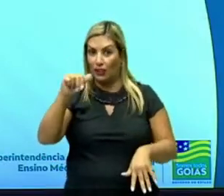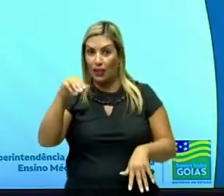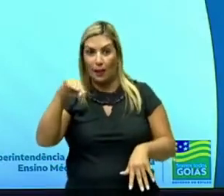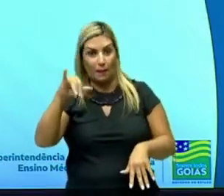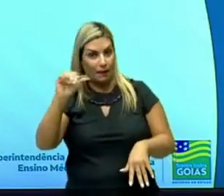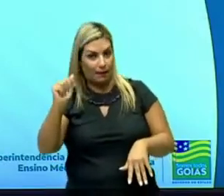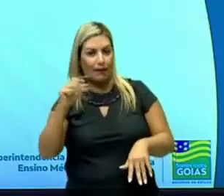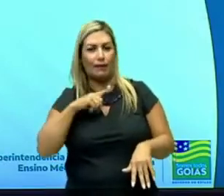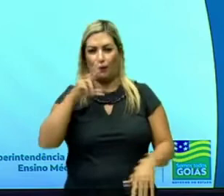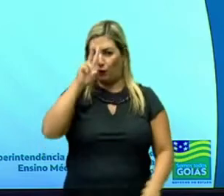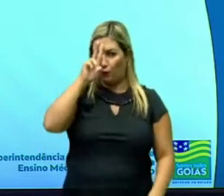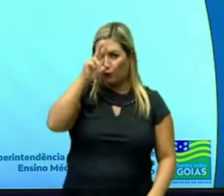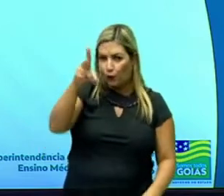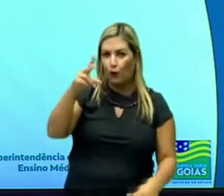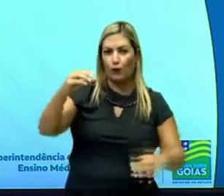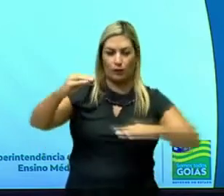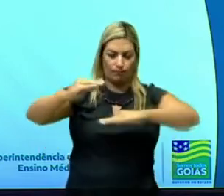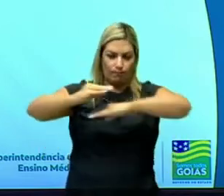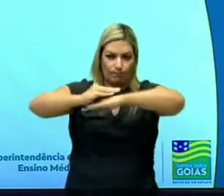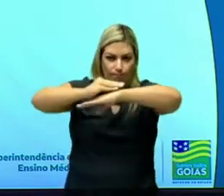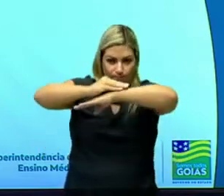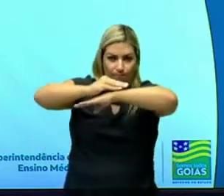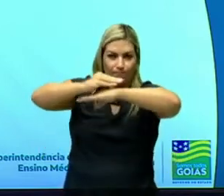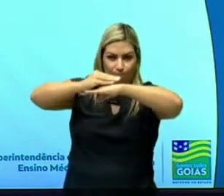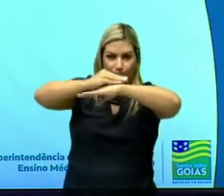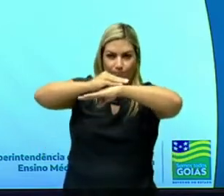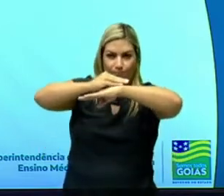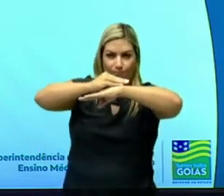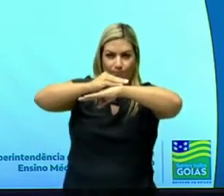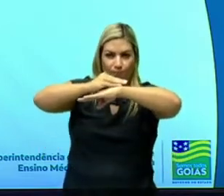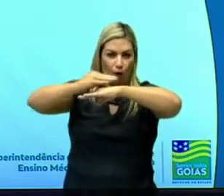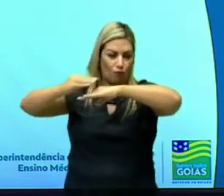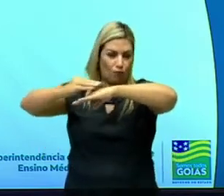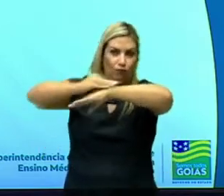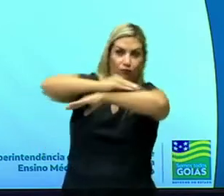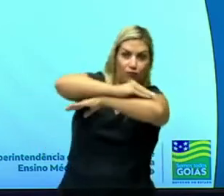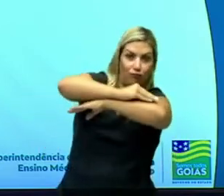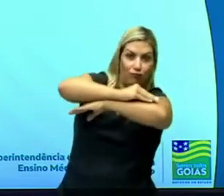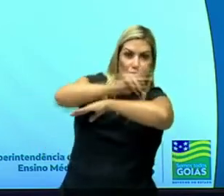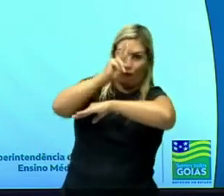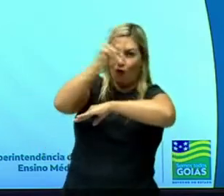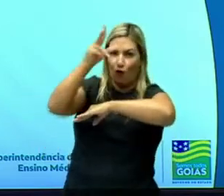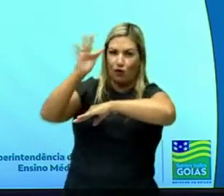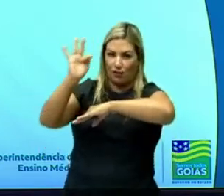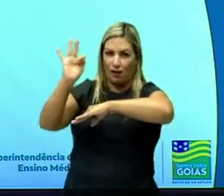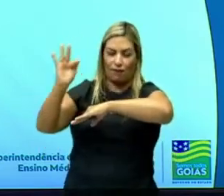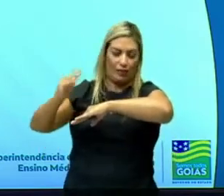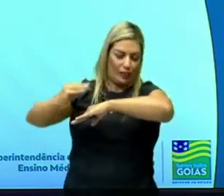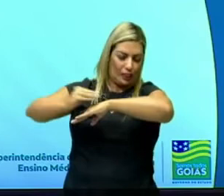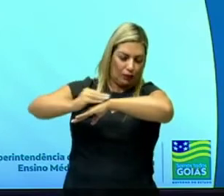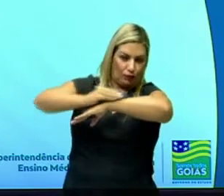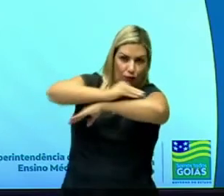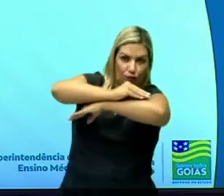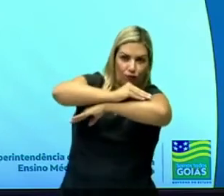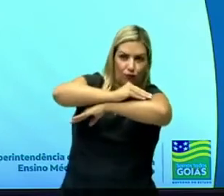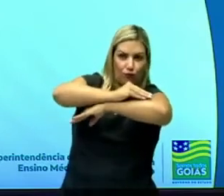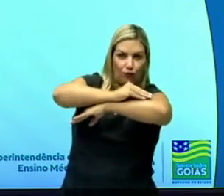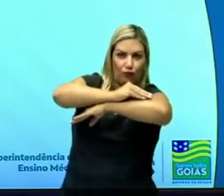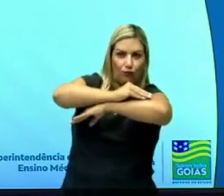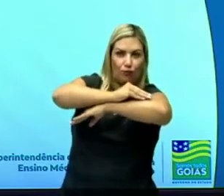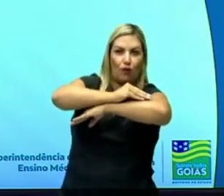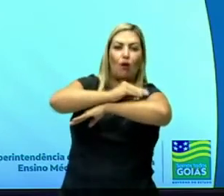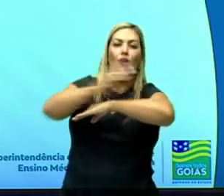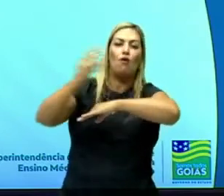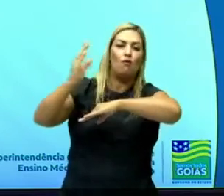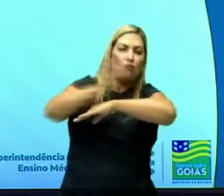Eu tenho força aplicando aqui nesse bloco e quando eu desloco esse bloco, quando eu aplico essa força nesse bloco, eu